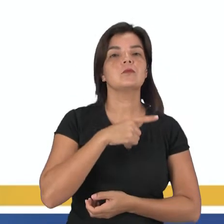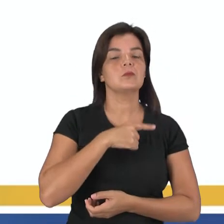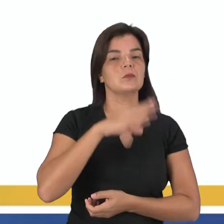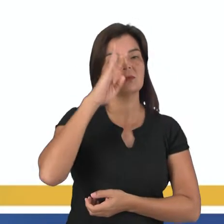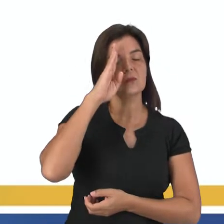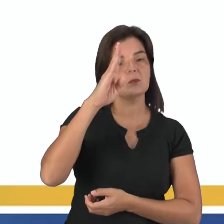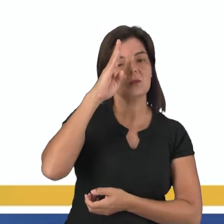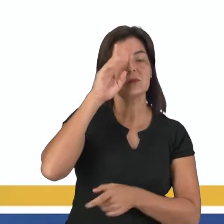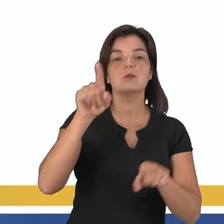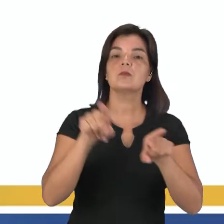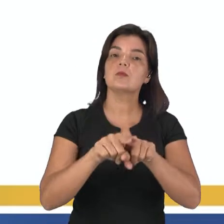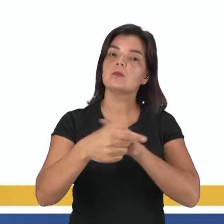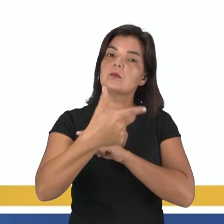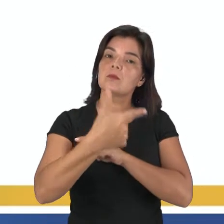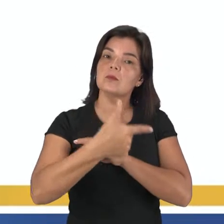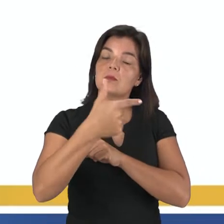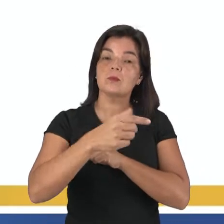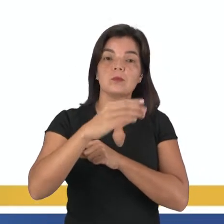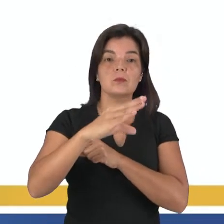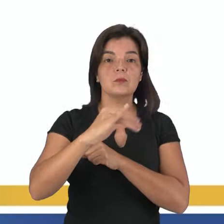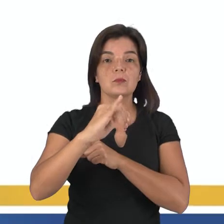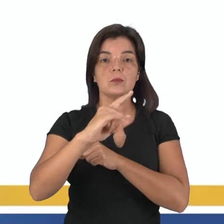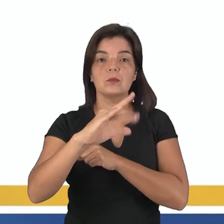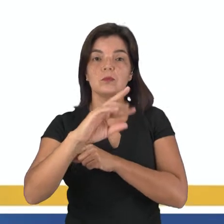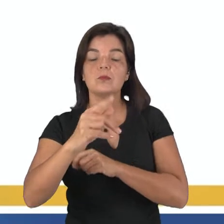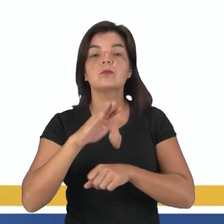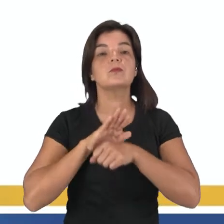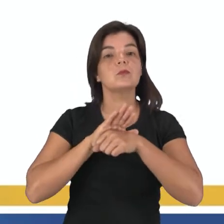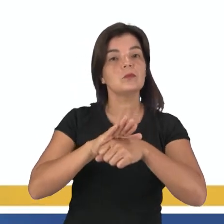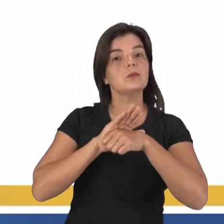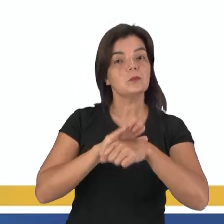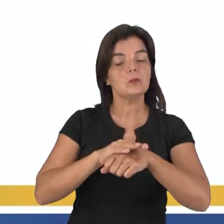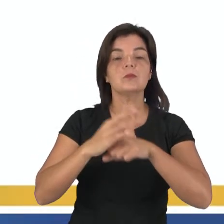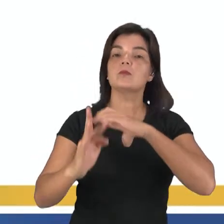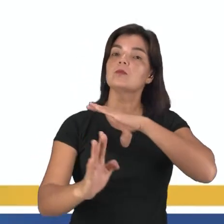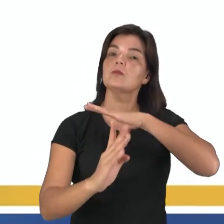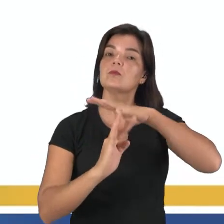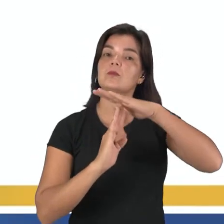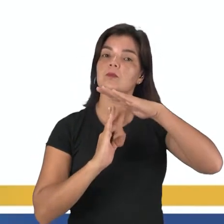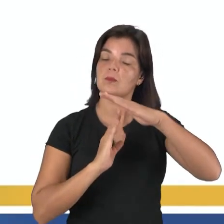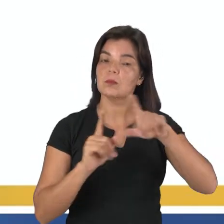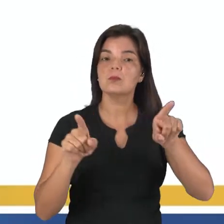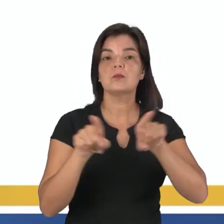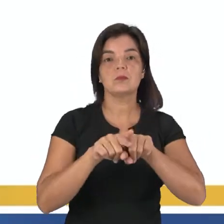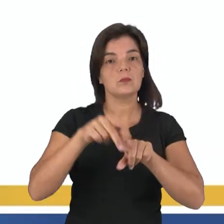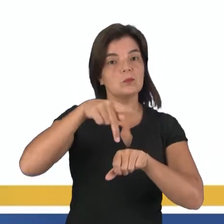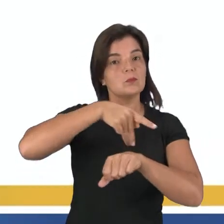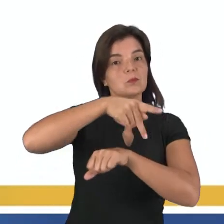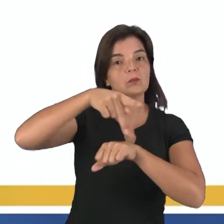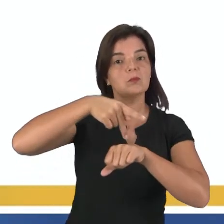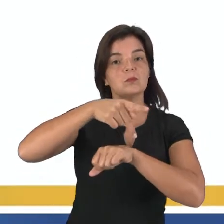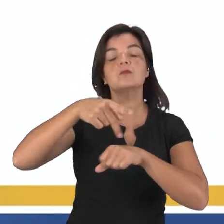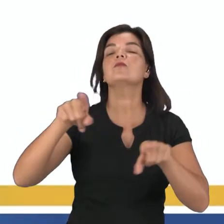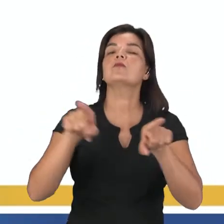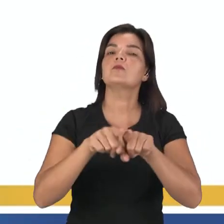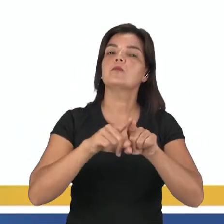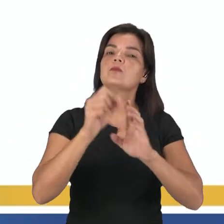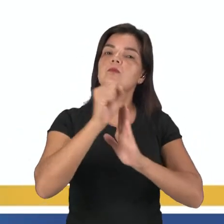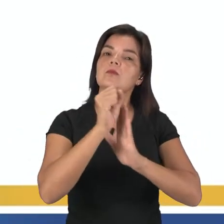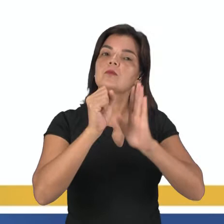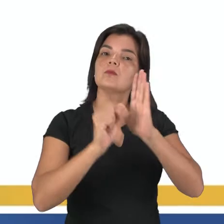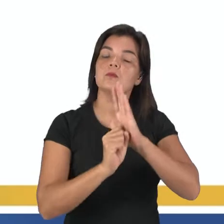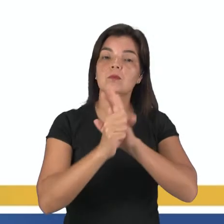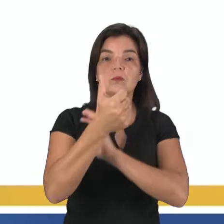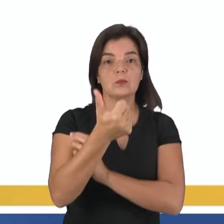ciclos principais e os secundários. Eles ajudaram nas migrações internas do Brasil desde o